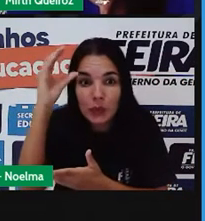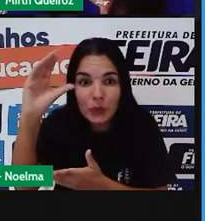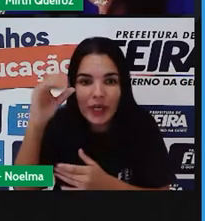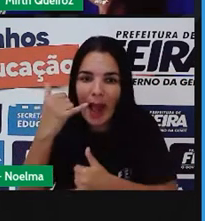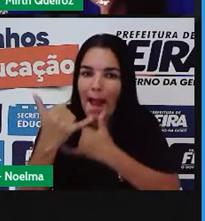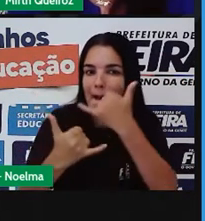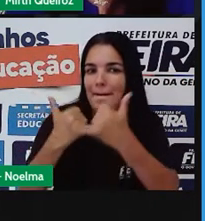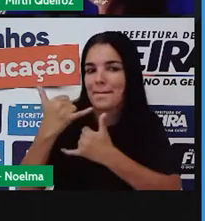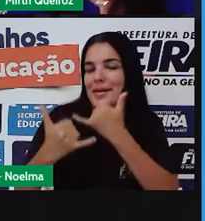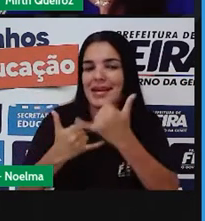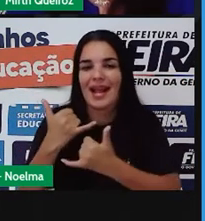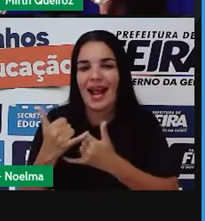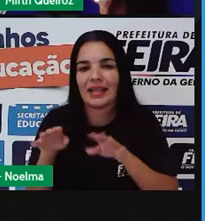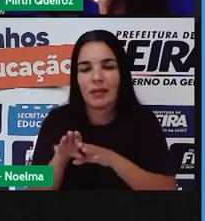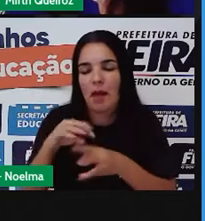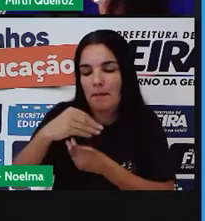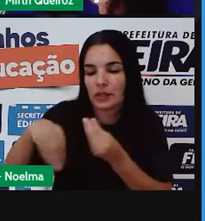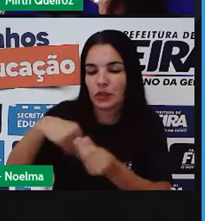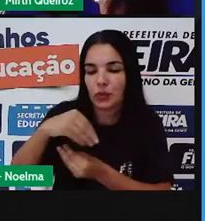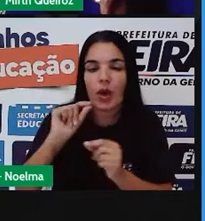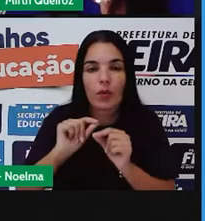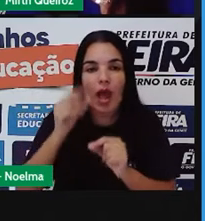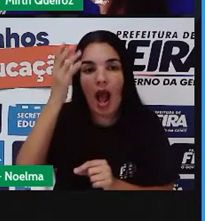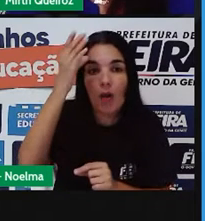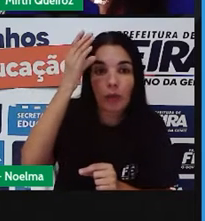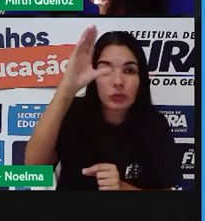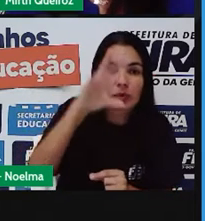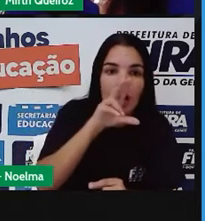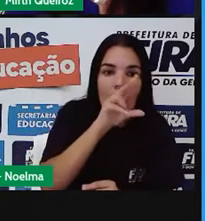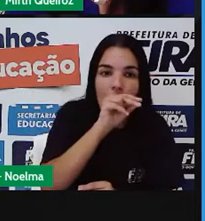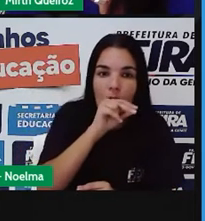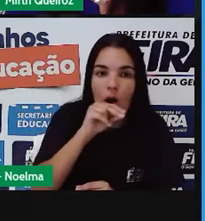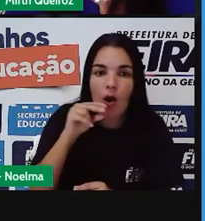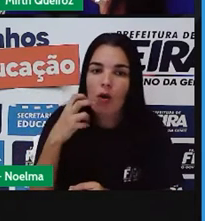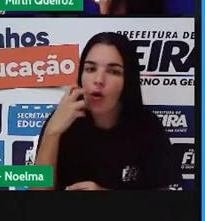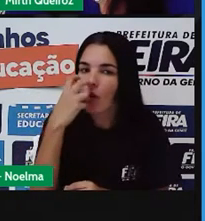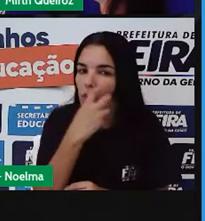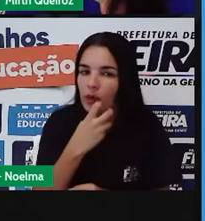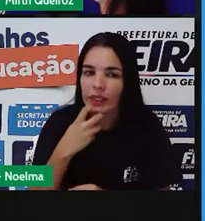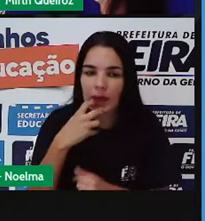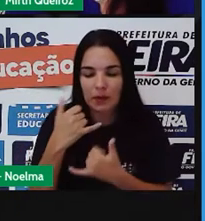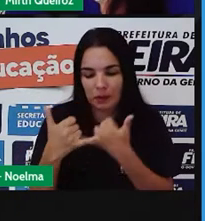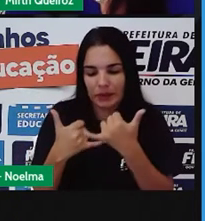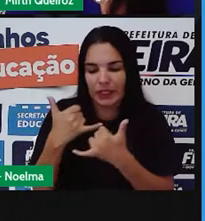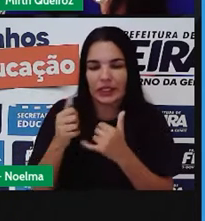né, que vai misturar aí a tradição oral, a nossa brincadeira.